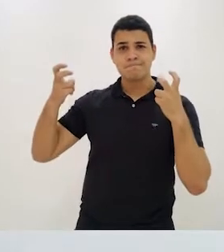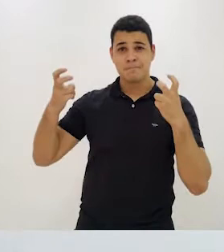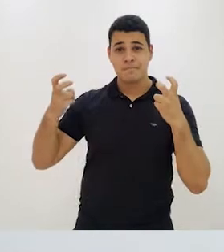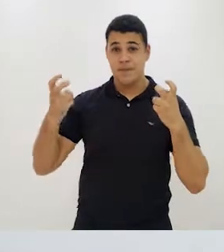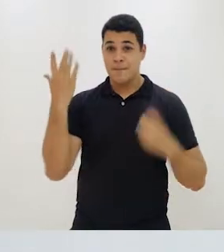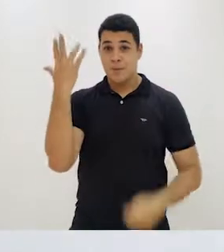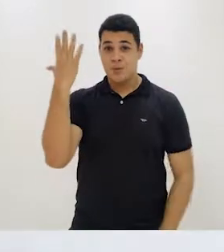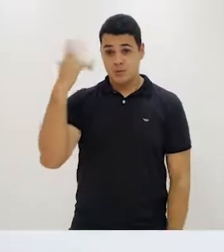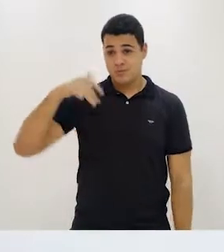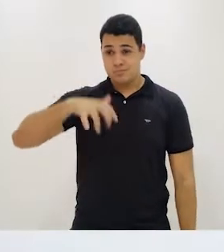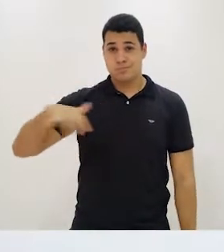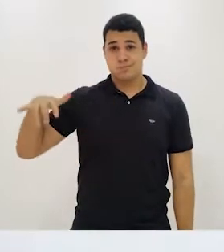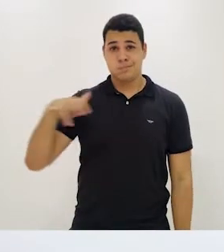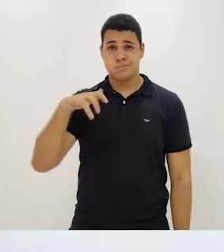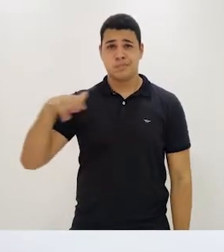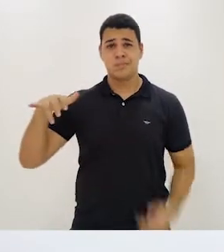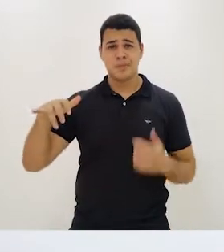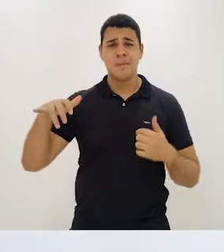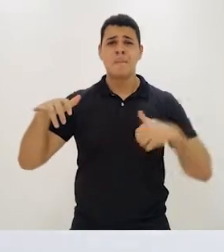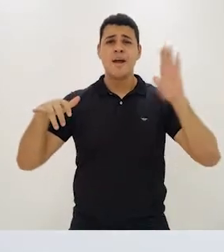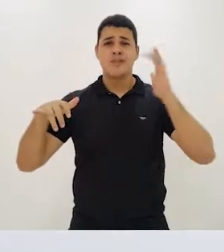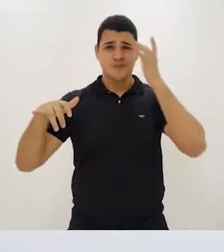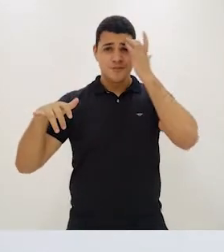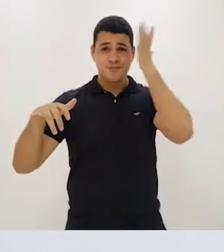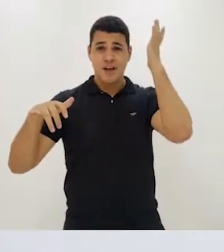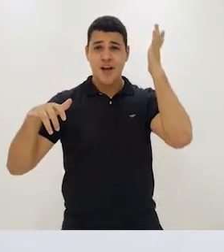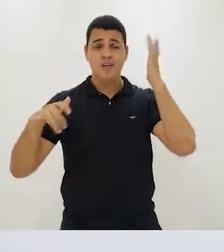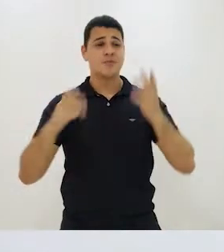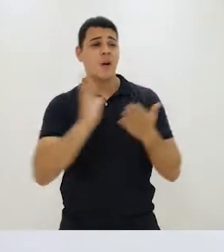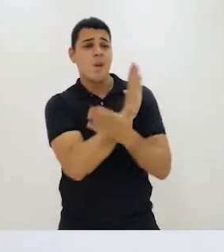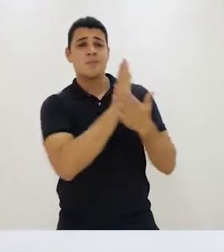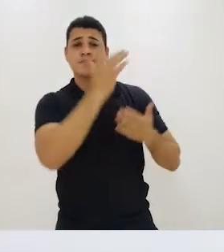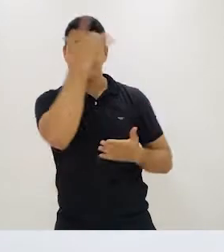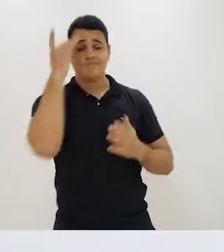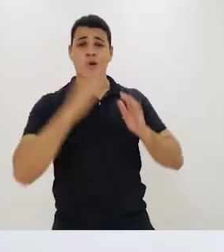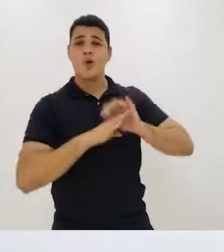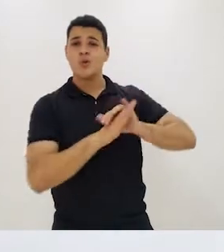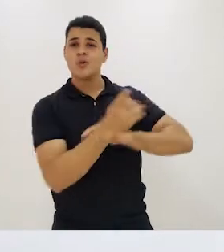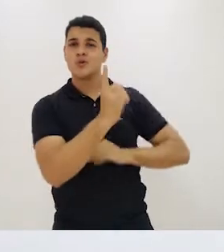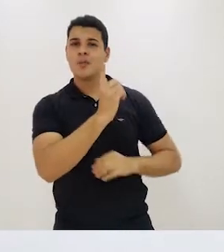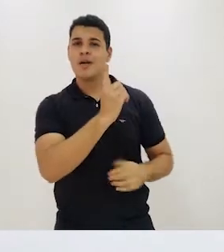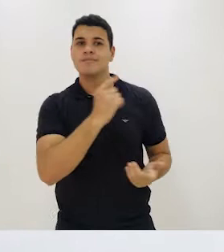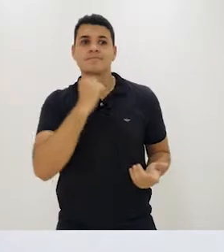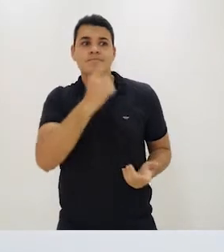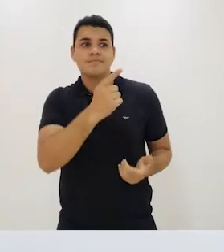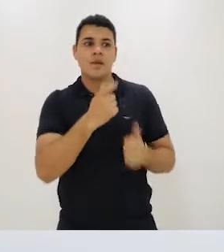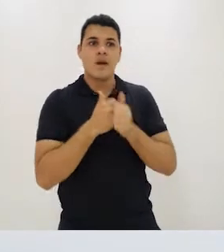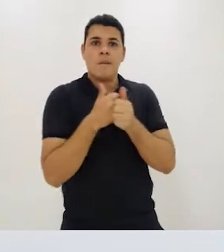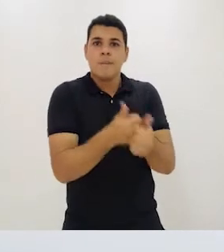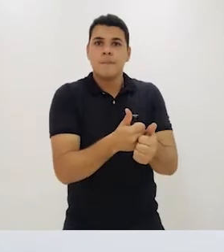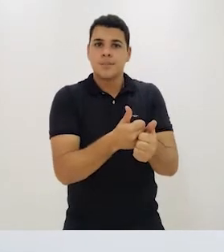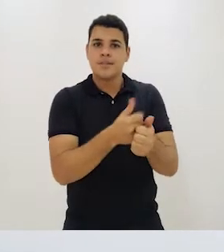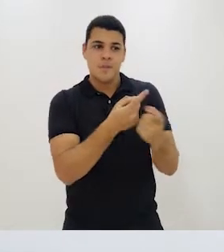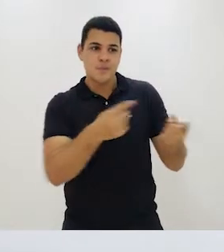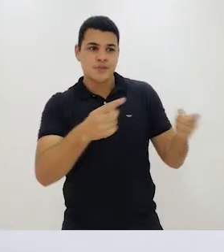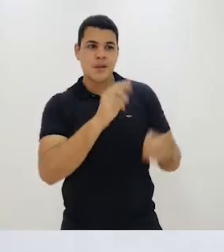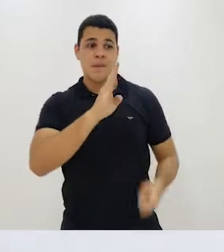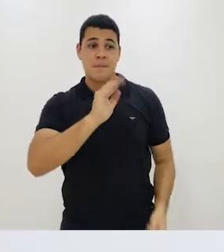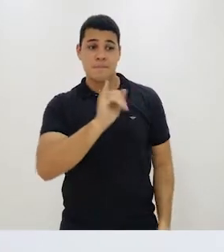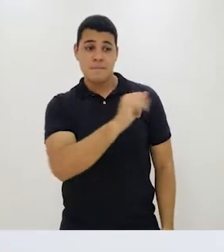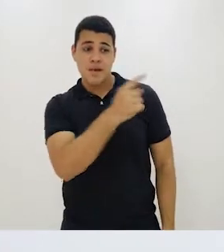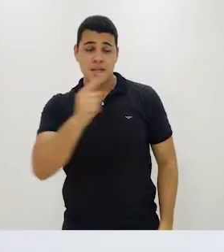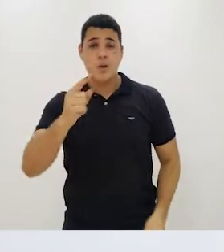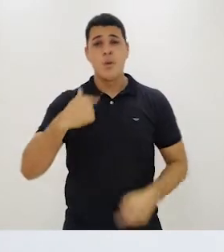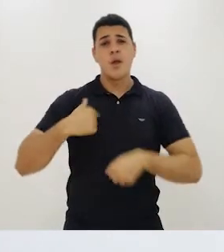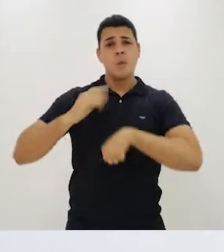Reparem que eu, na mão direita, para ficar mais fácil, para quem não é acostumado a acompanhar um baião,